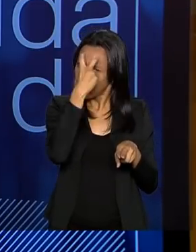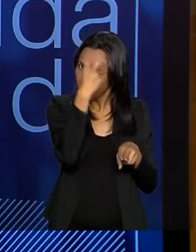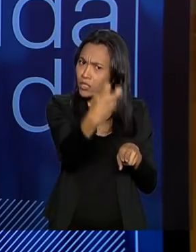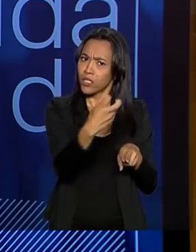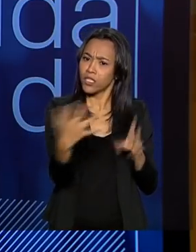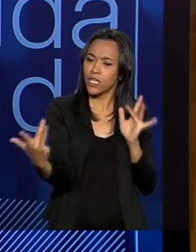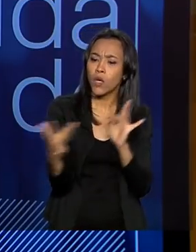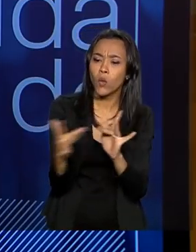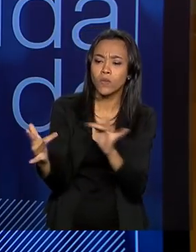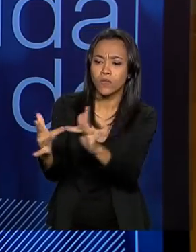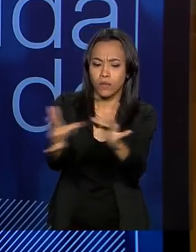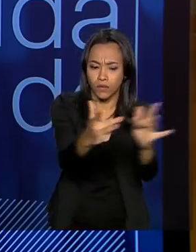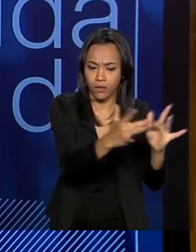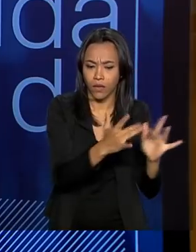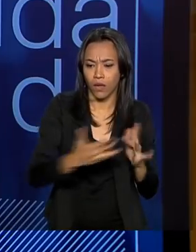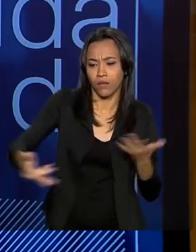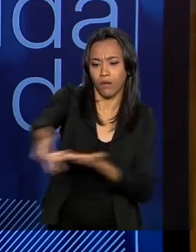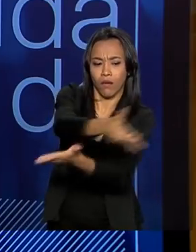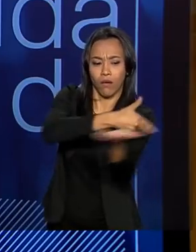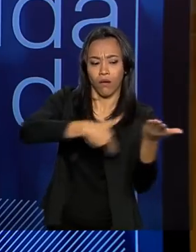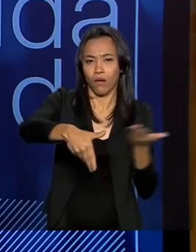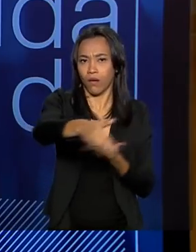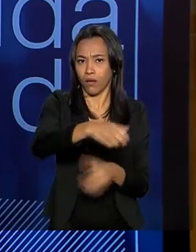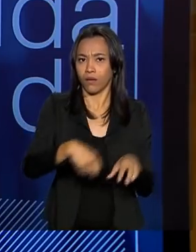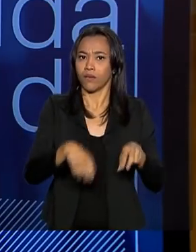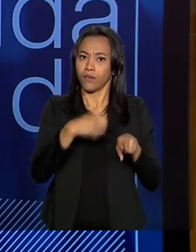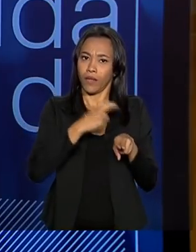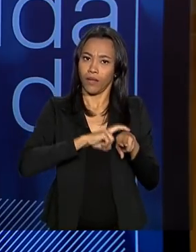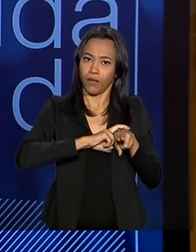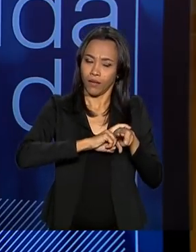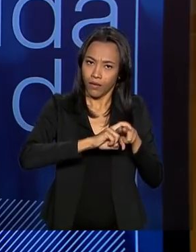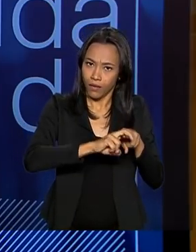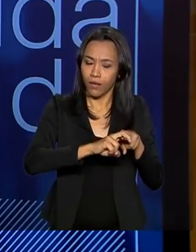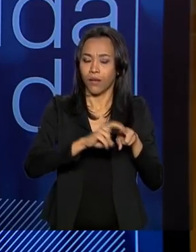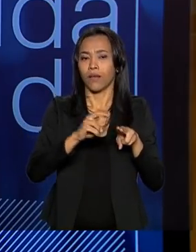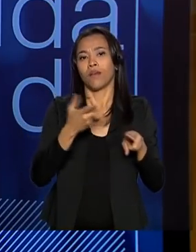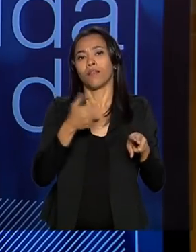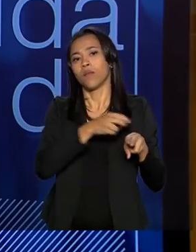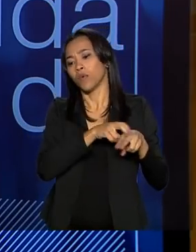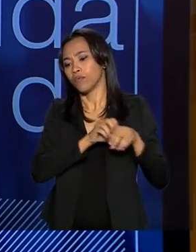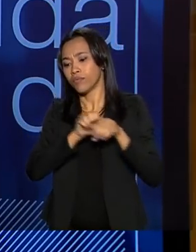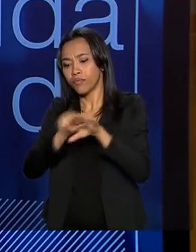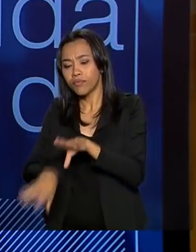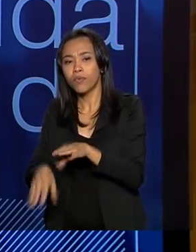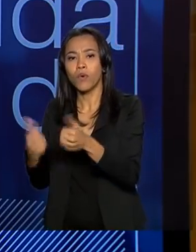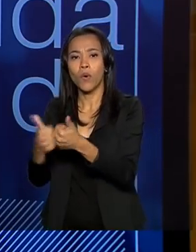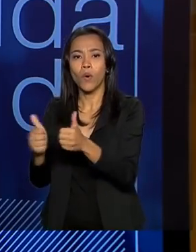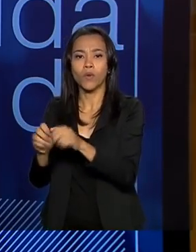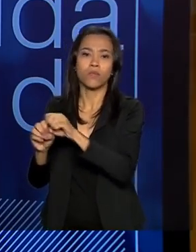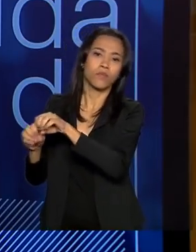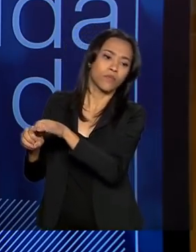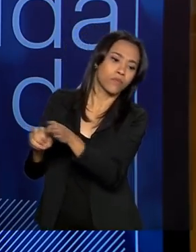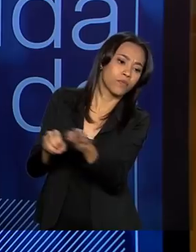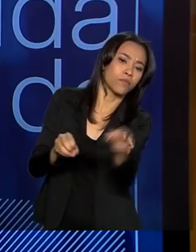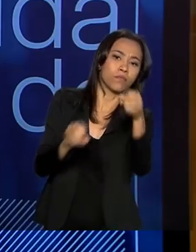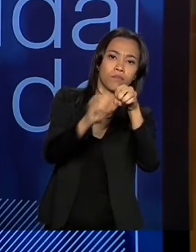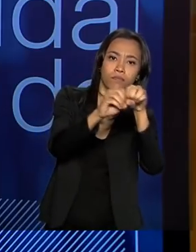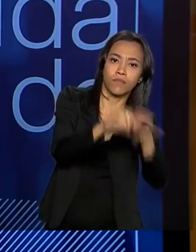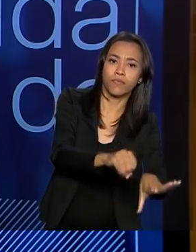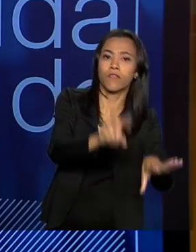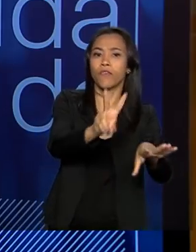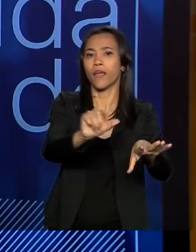integração desses vários modais, dessas várias formas diferentes de se locomover na cidade é muito importante.